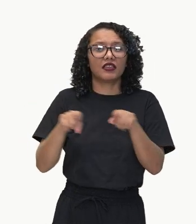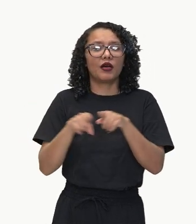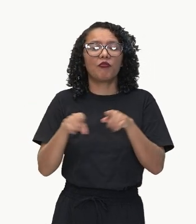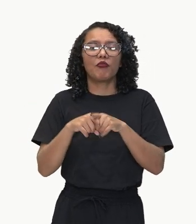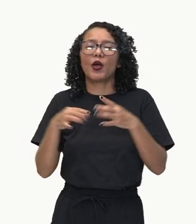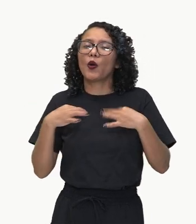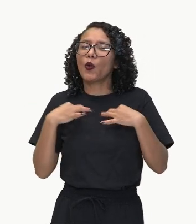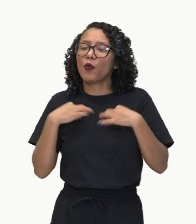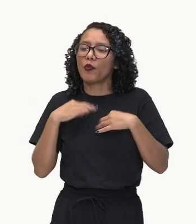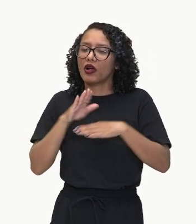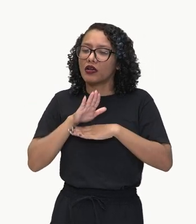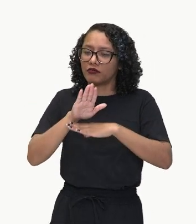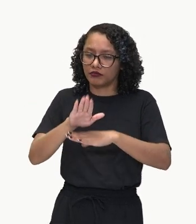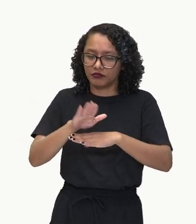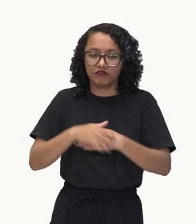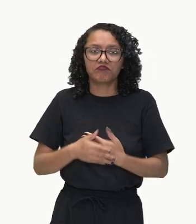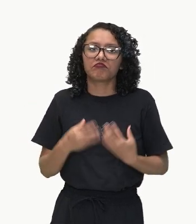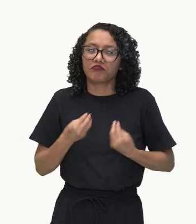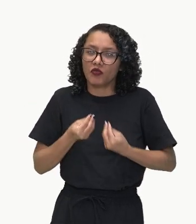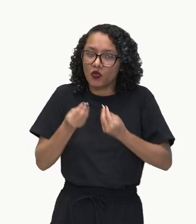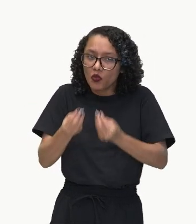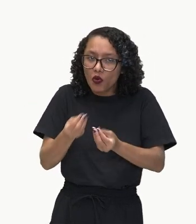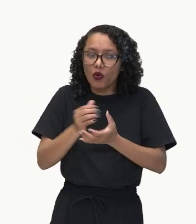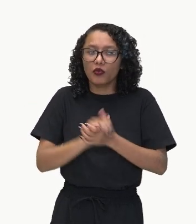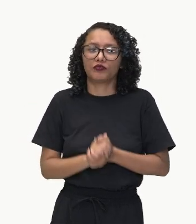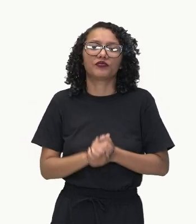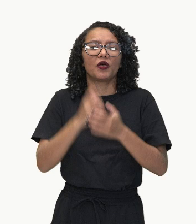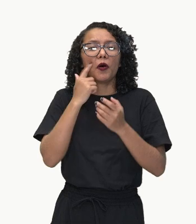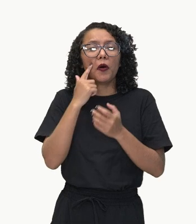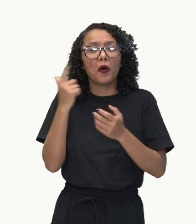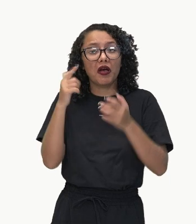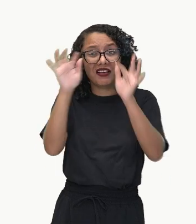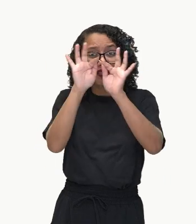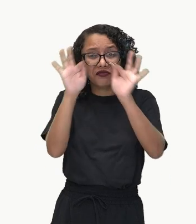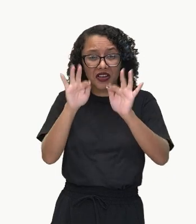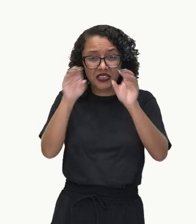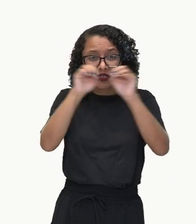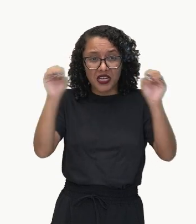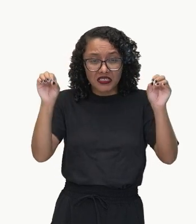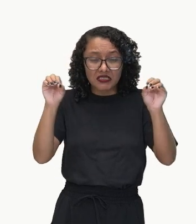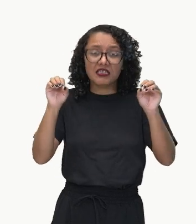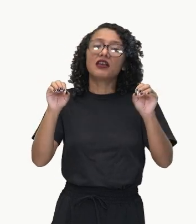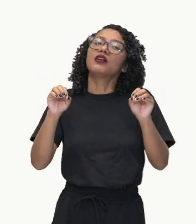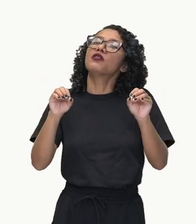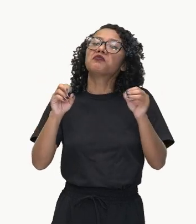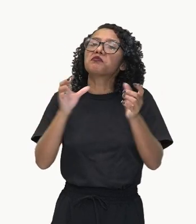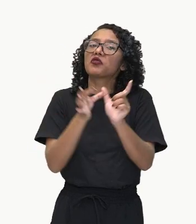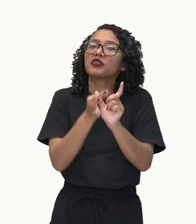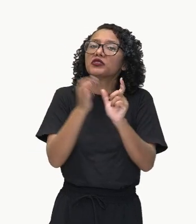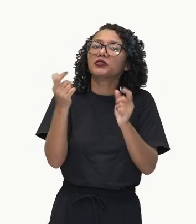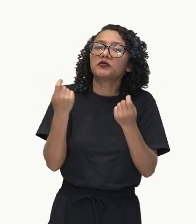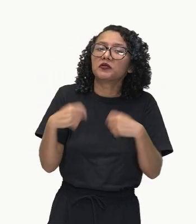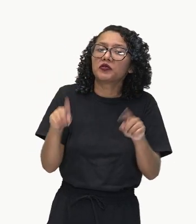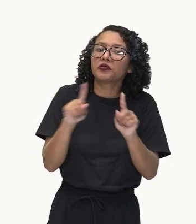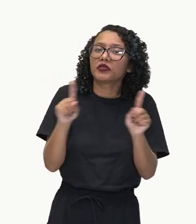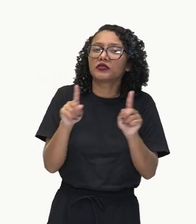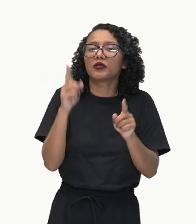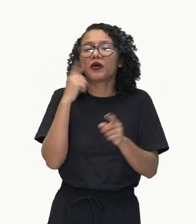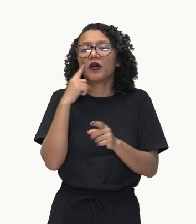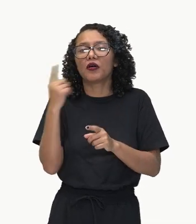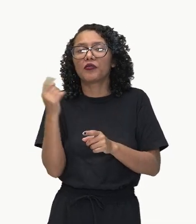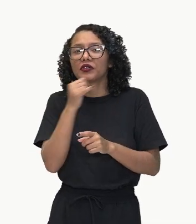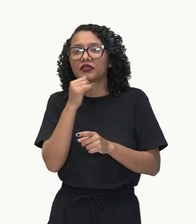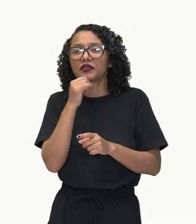Não precisou de nenhum conectivo aqui, olha só. Só temos orações. Trabalho. Sou